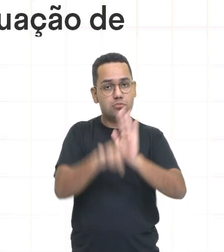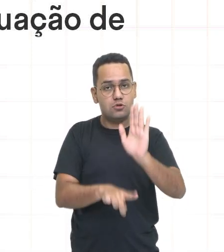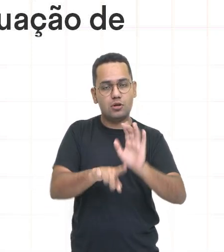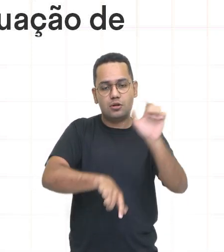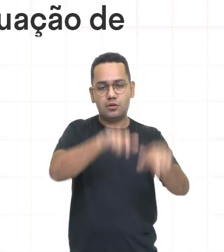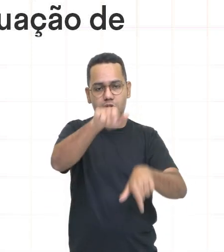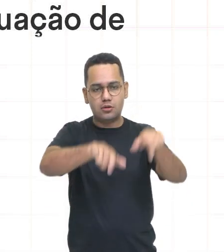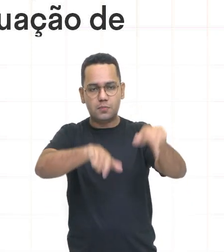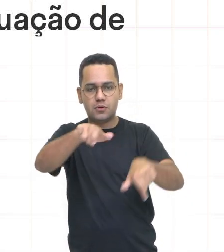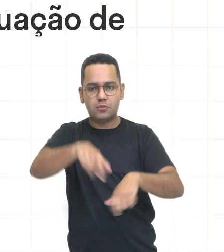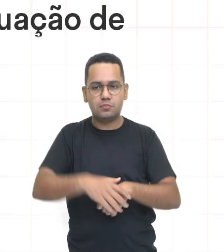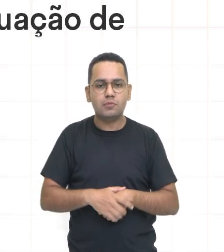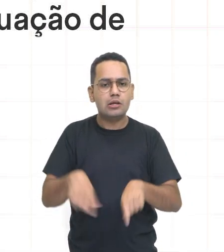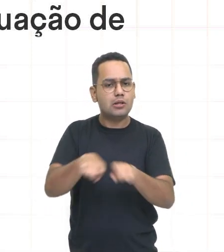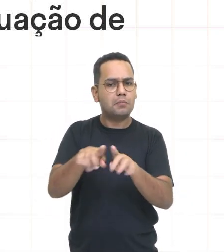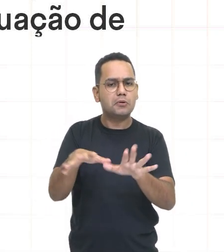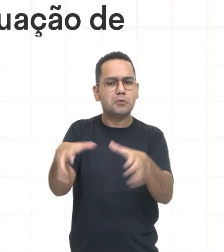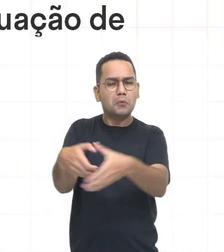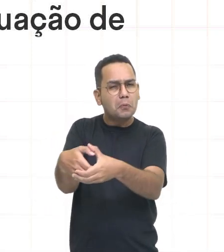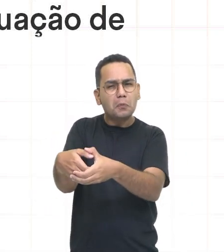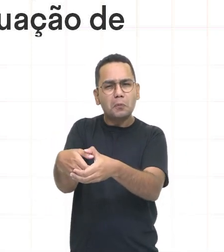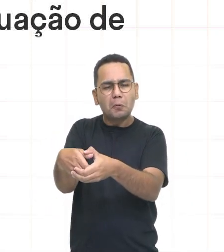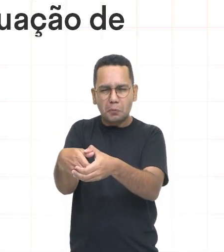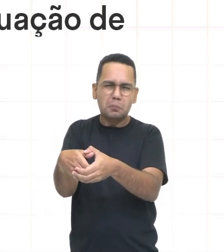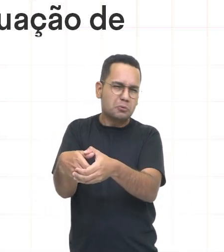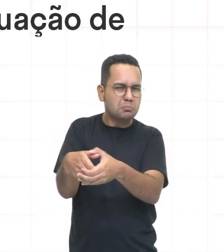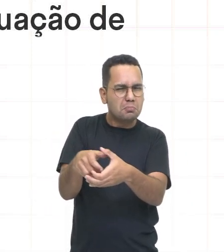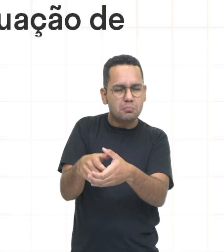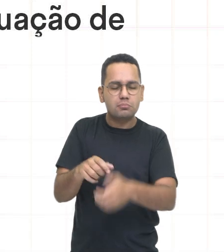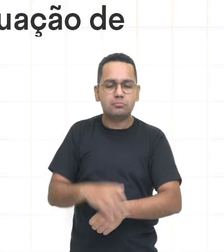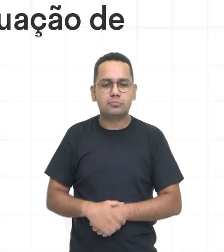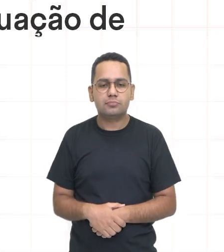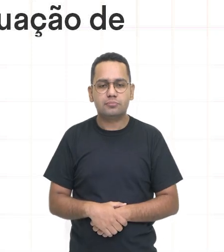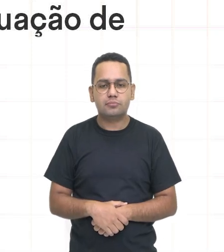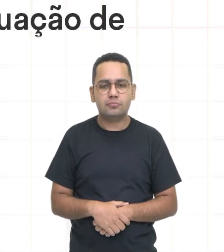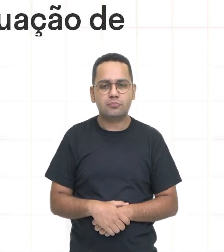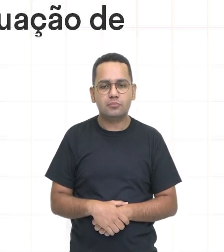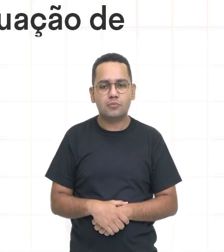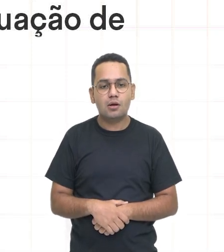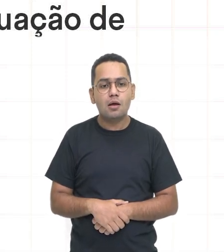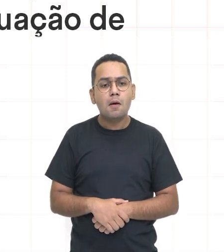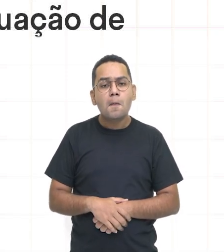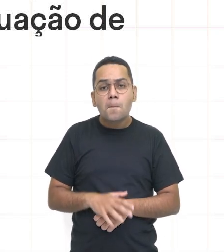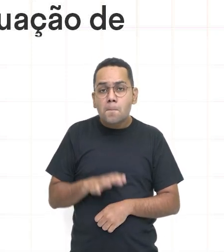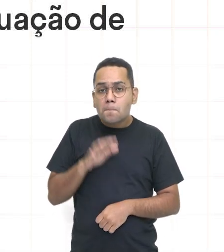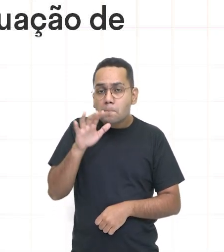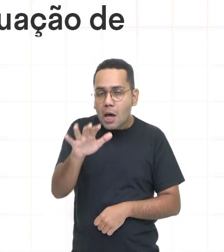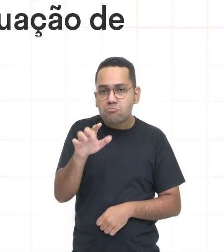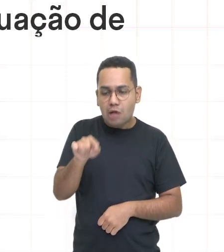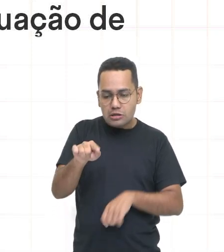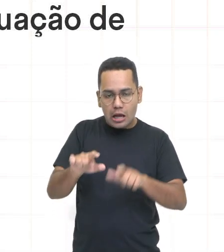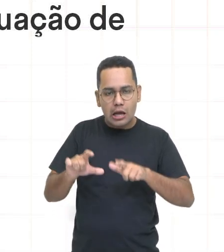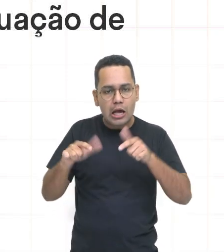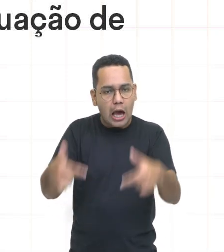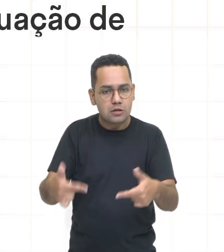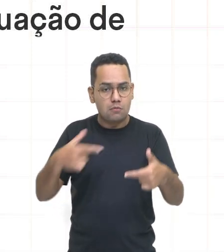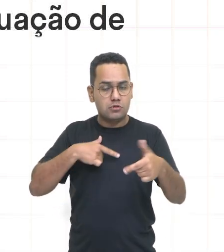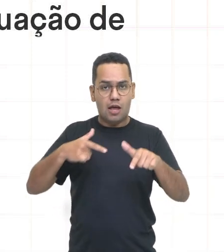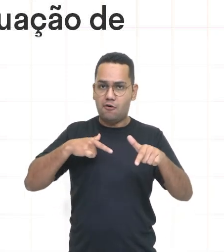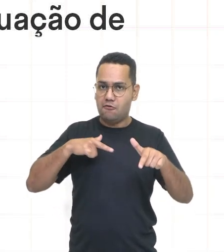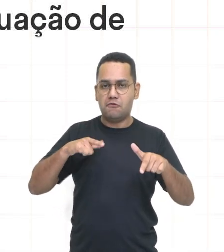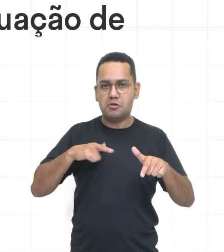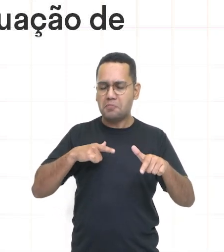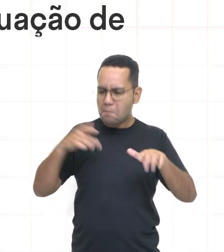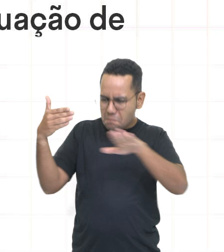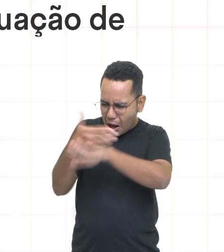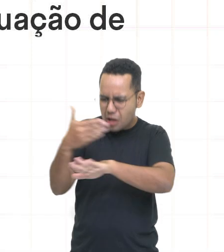dos cidadãos e das minorias existentes no país. Isso foi resultado de uma ampla mobilização social a